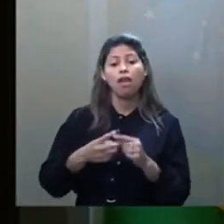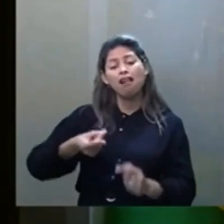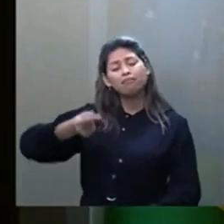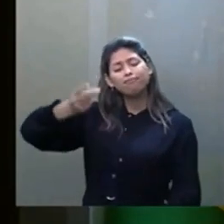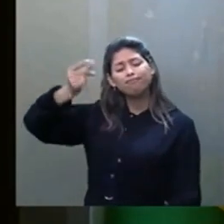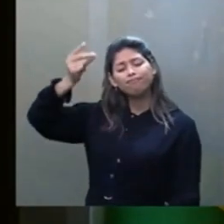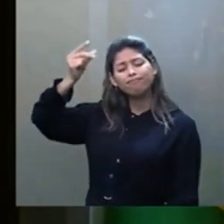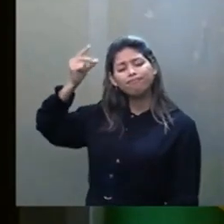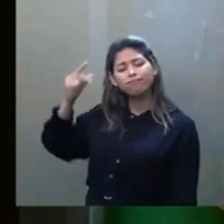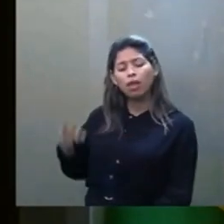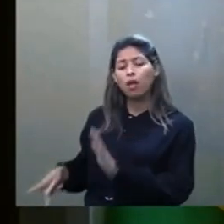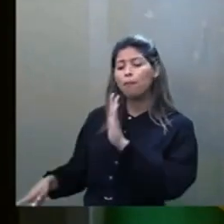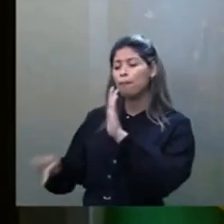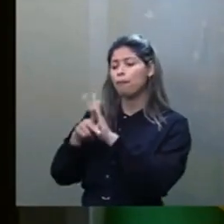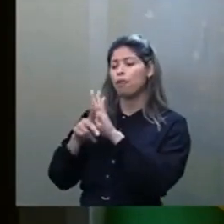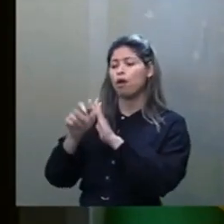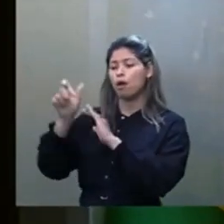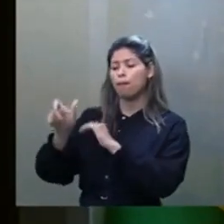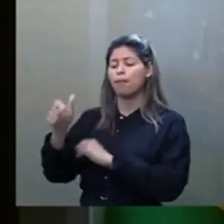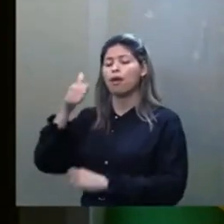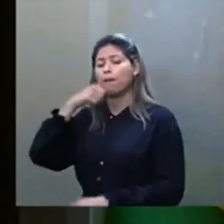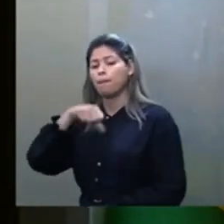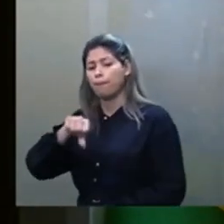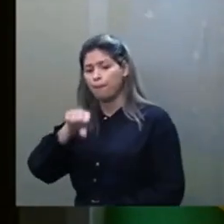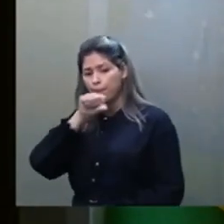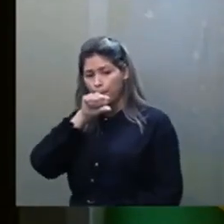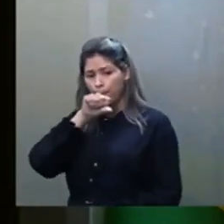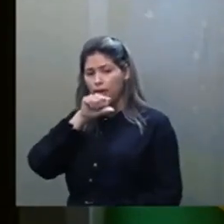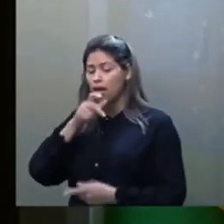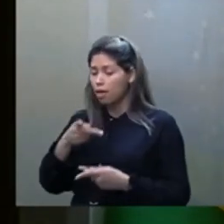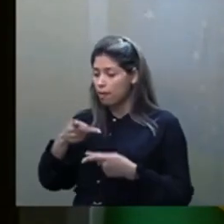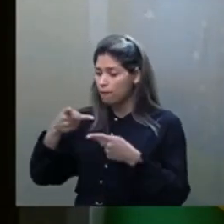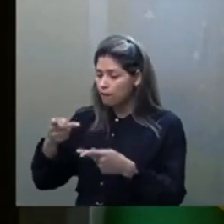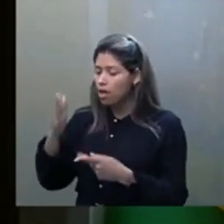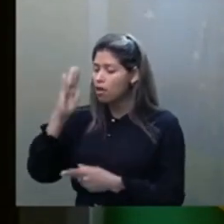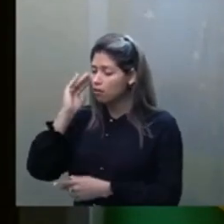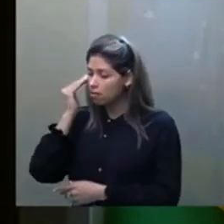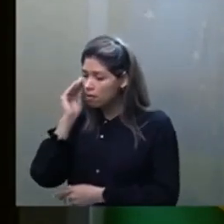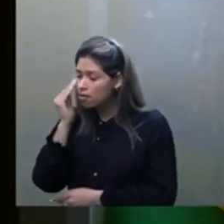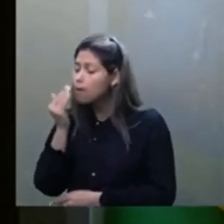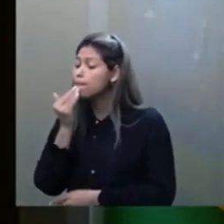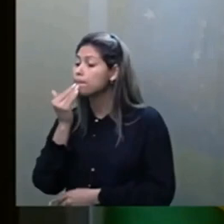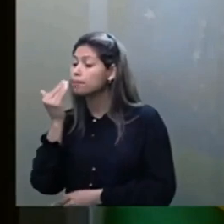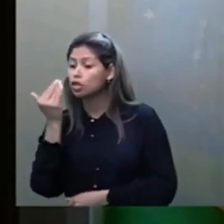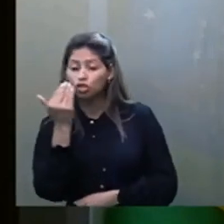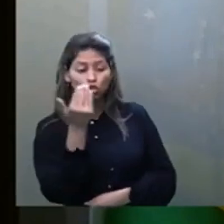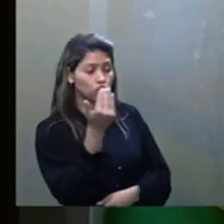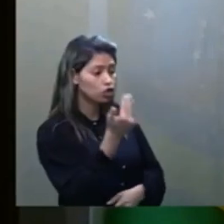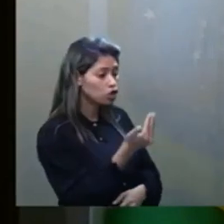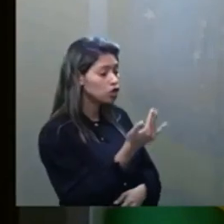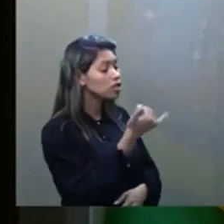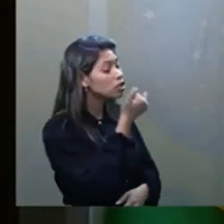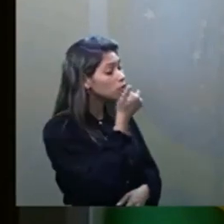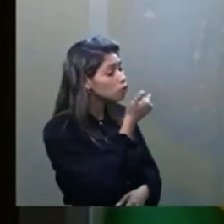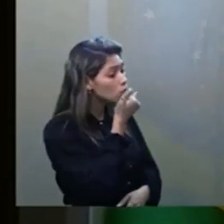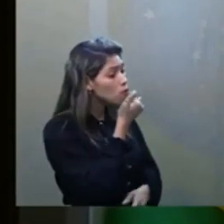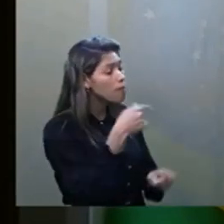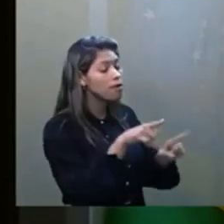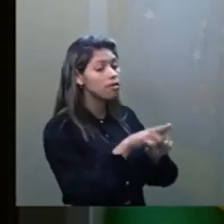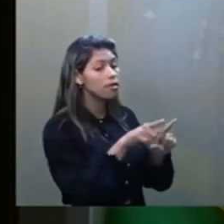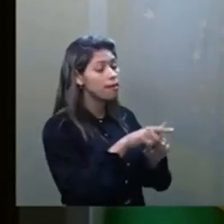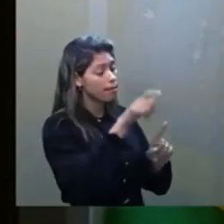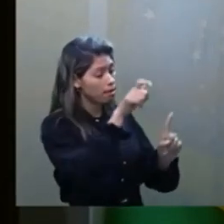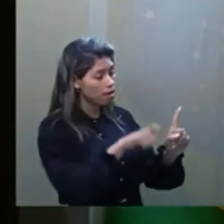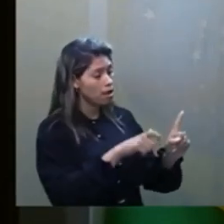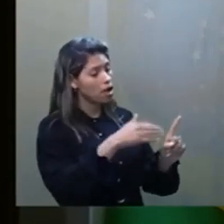a própria mãe de Humberto de Campos, vai reconhecer e até pedir desculpas a Chico por todo esse problema que lhe